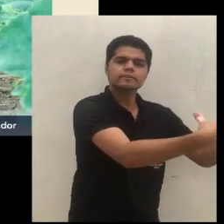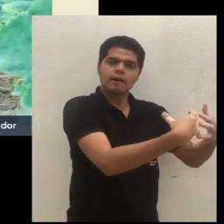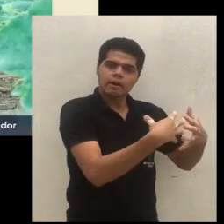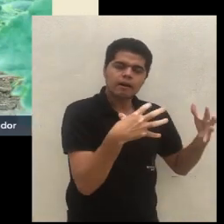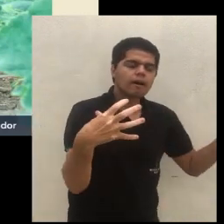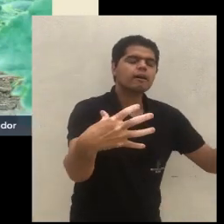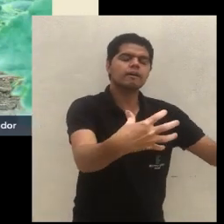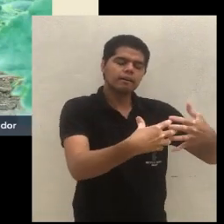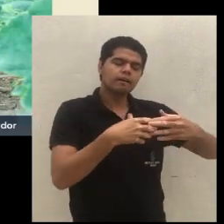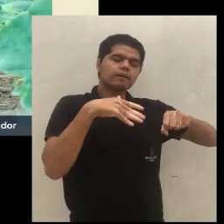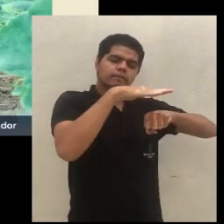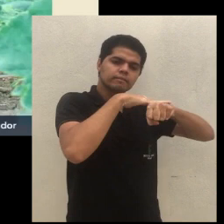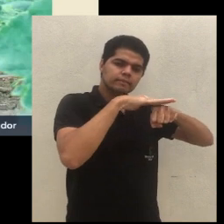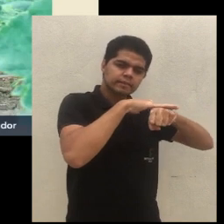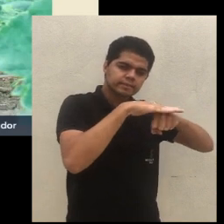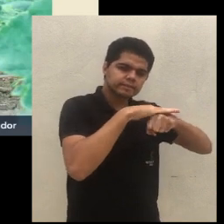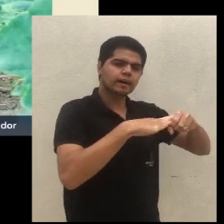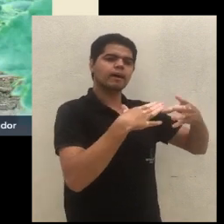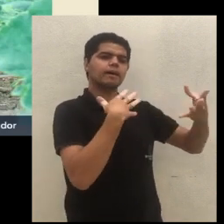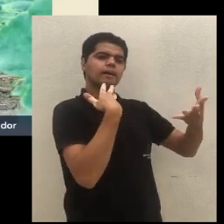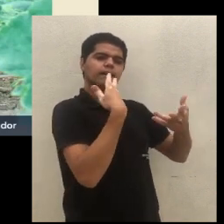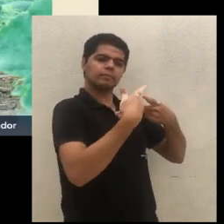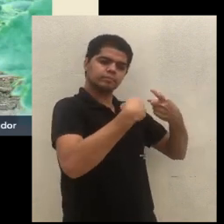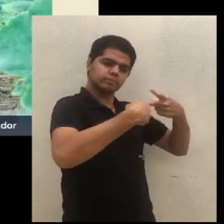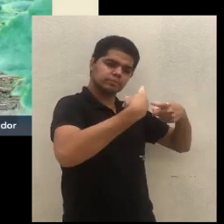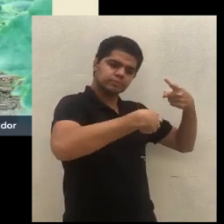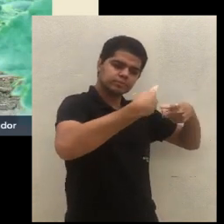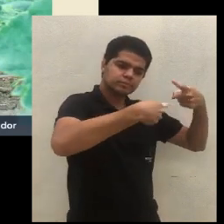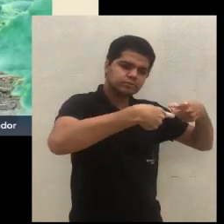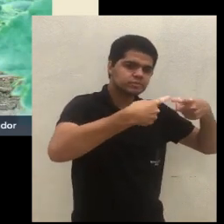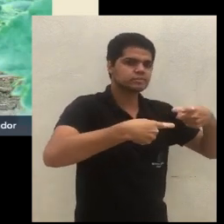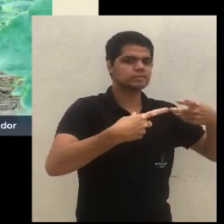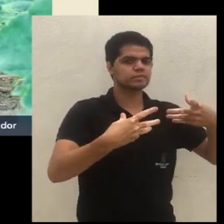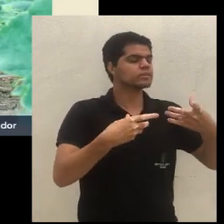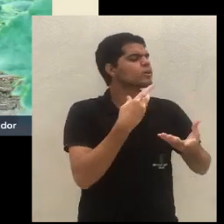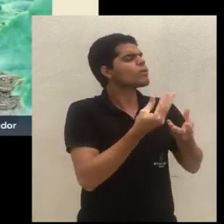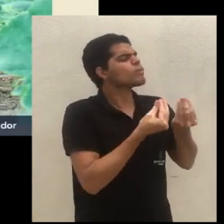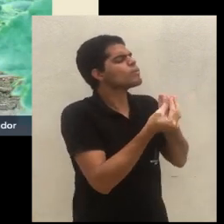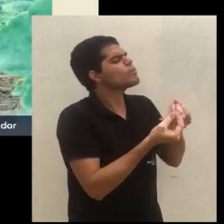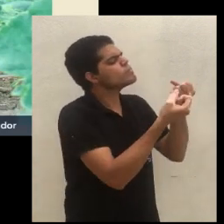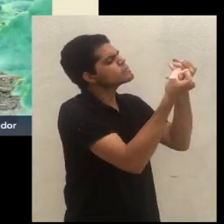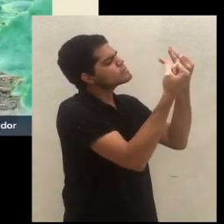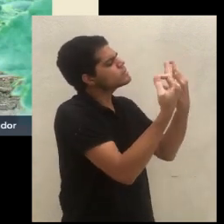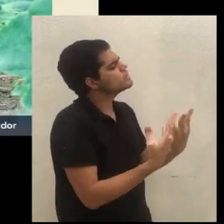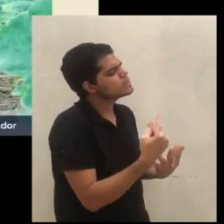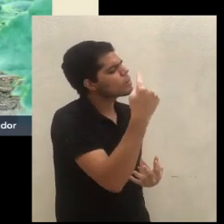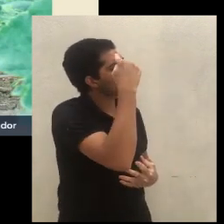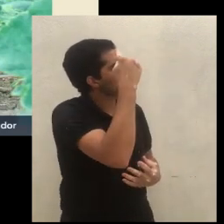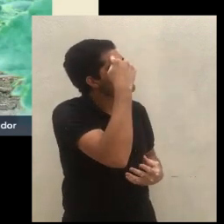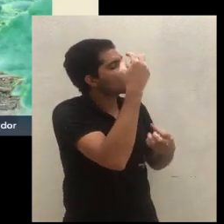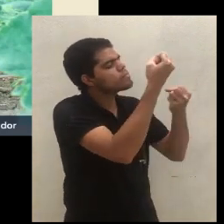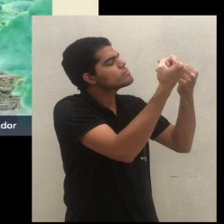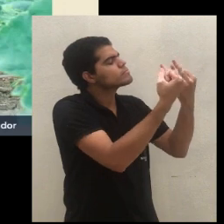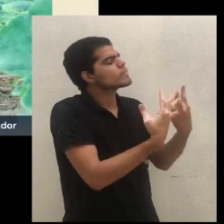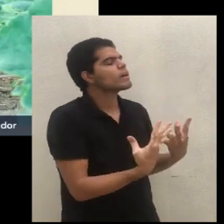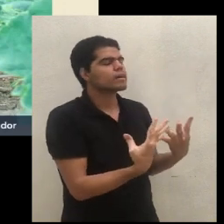Eu tenho que sentar com ele e discutir com ele o que é que ele quer, como é que ele pensa, como é que ele sempre cultivou. E aí, o que é que eu